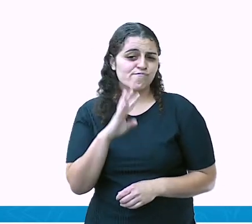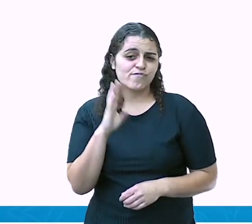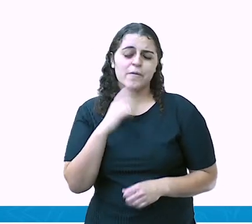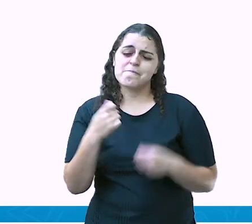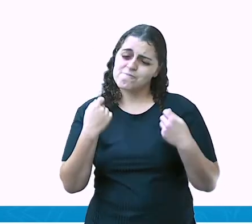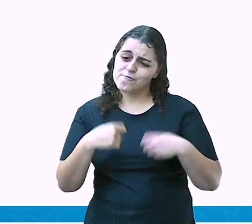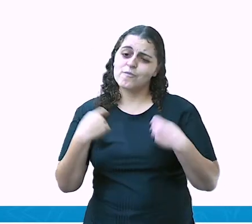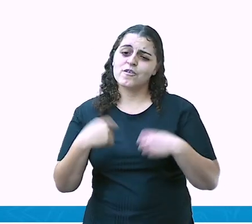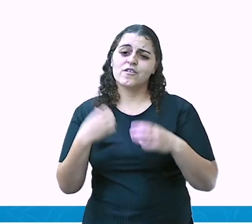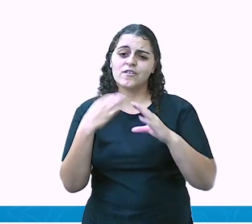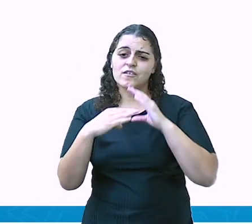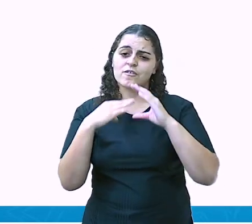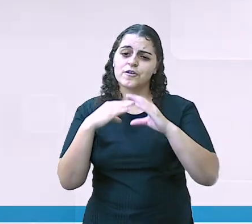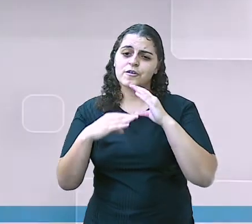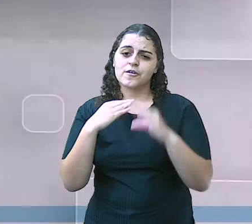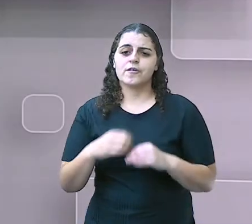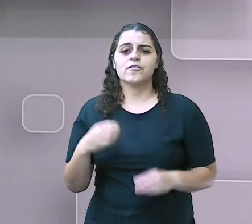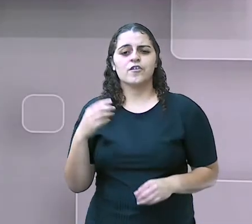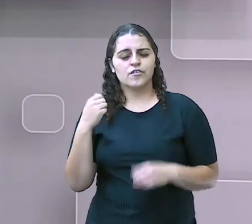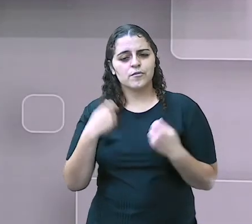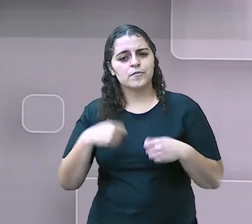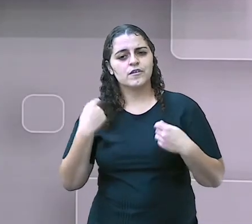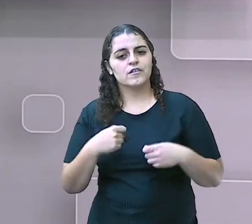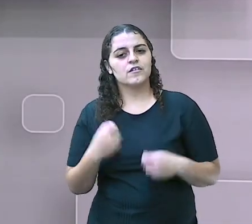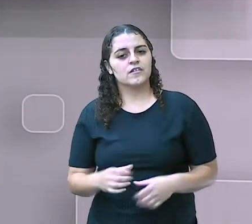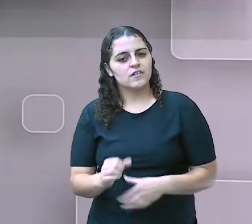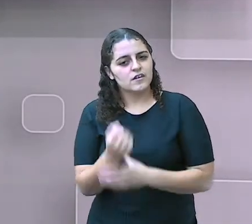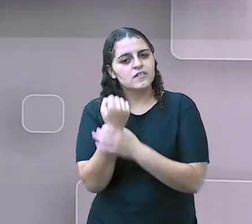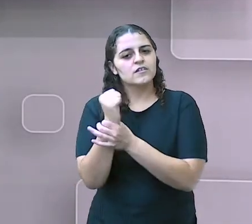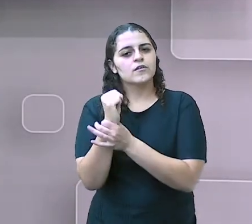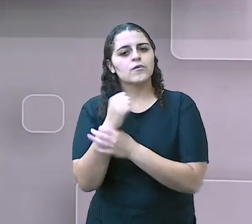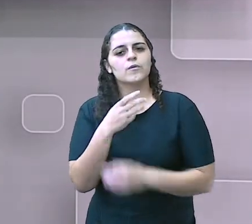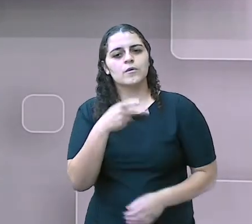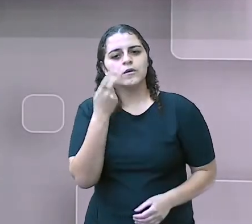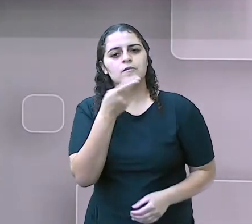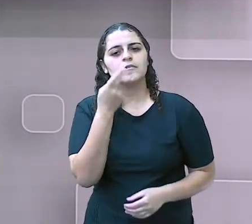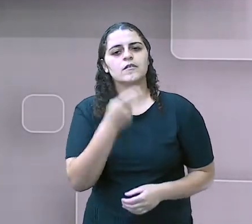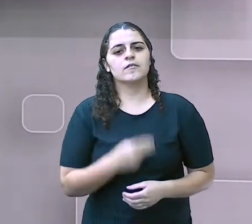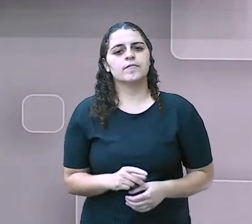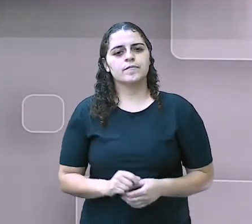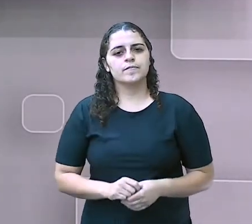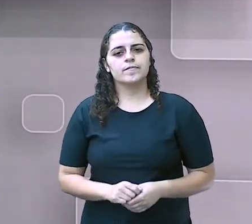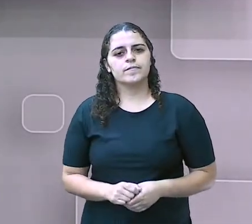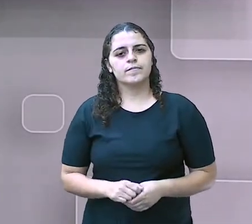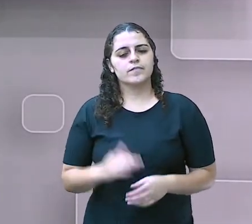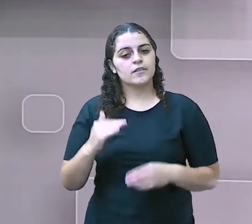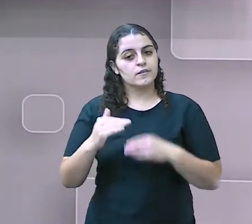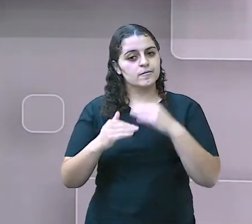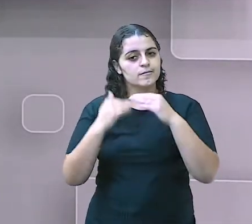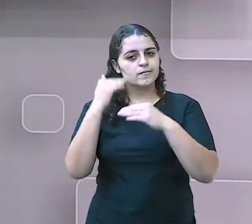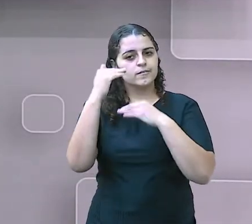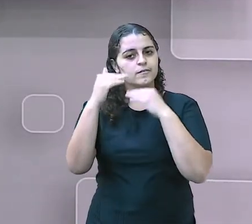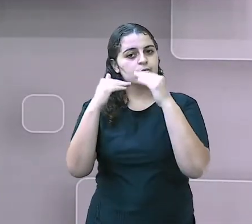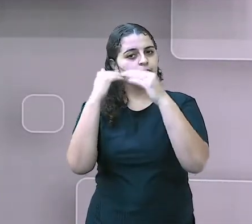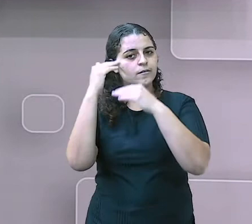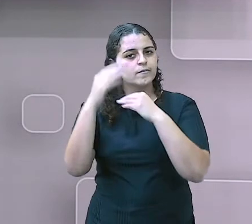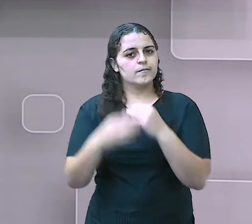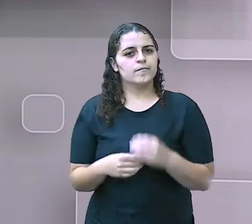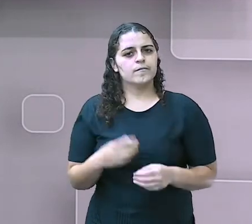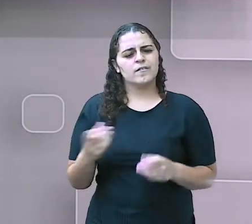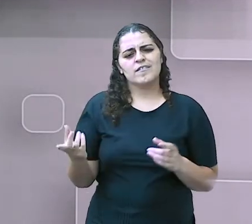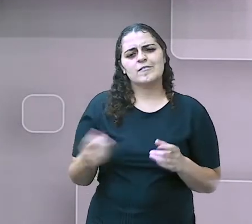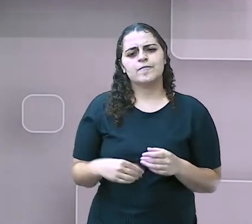precisa se comunicar, a gente precisa de segurança para falar. E aí cresceu, né? Passou o tempo, não fez